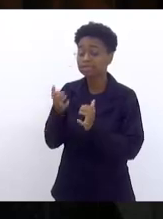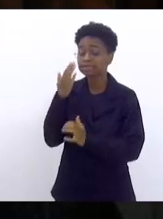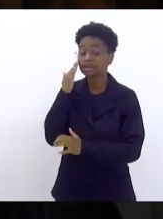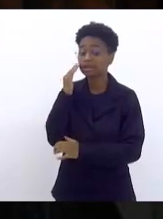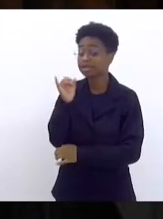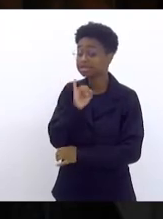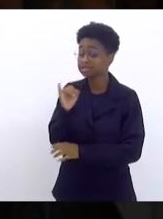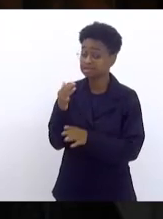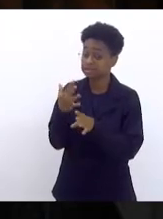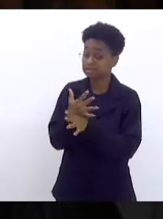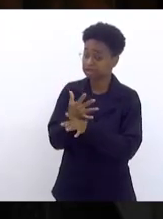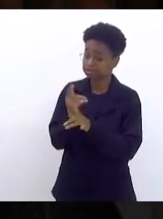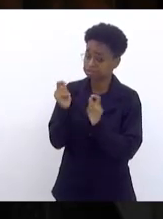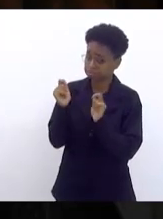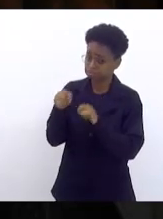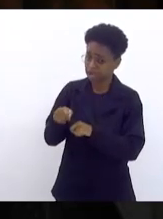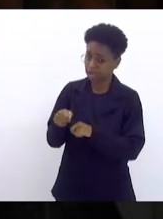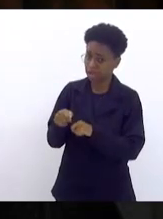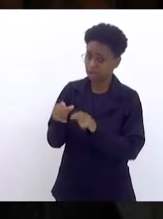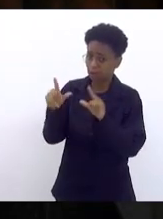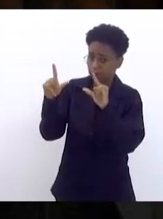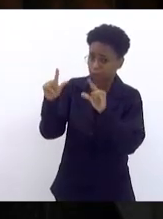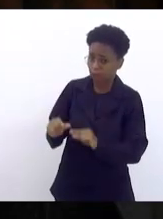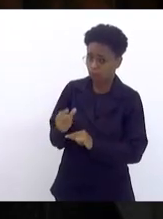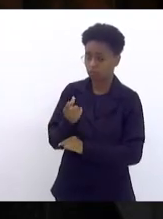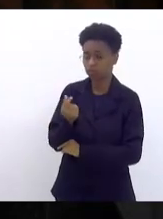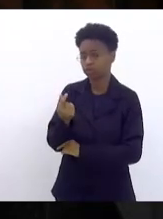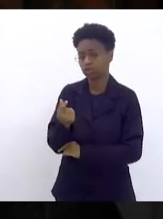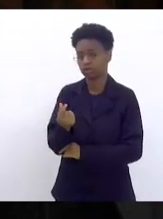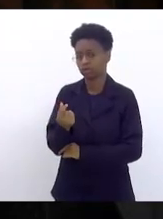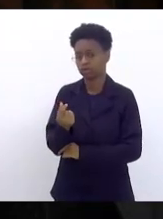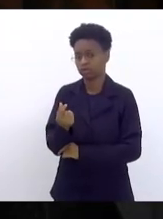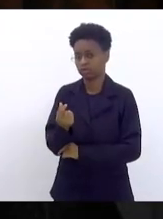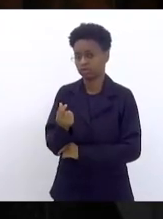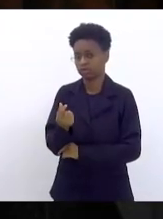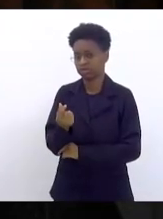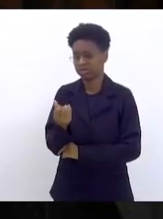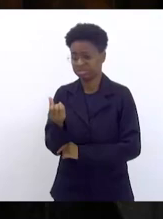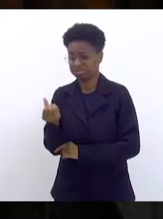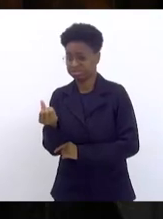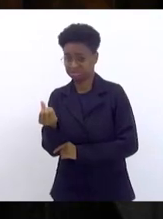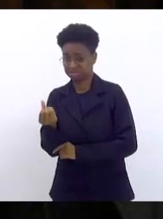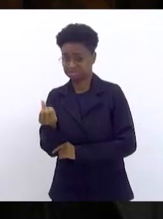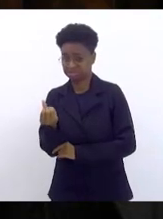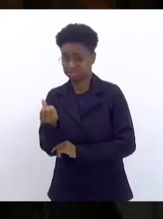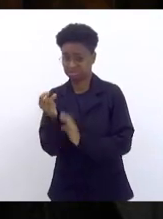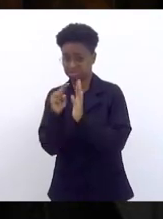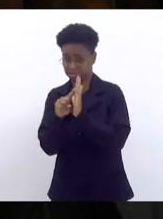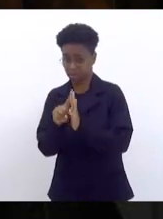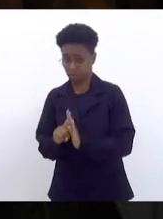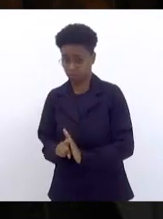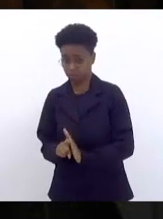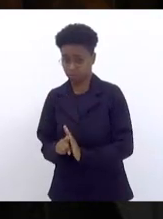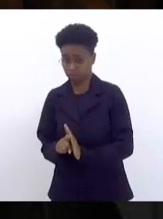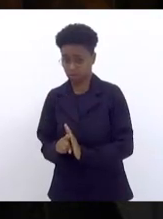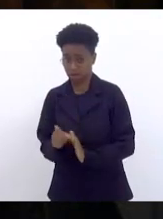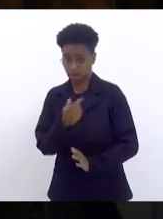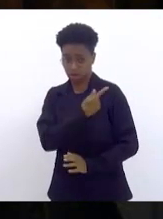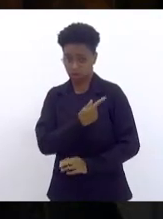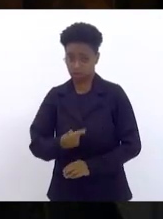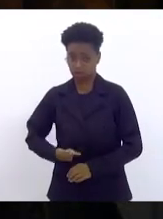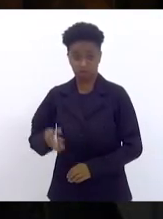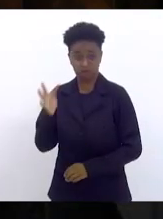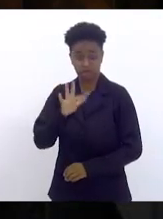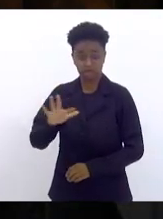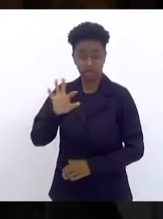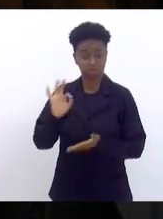municípios aguentariam tal medida. Meia dúzia de iluminados do governo federal